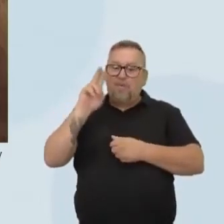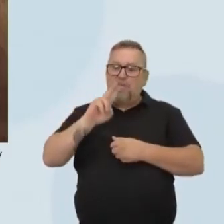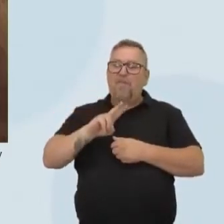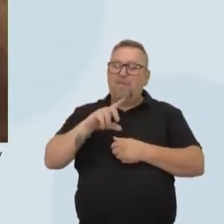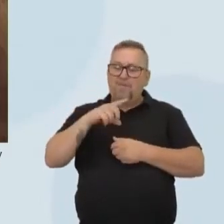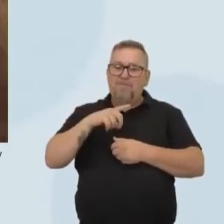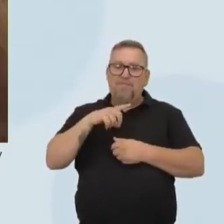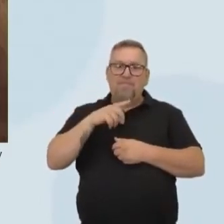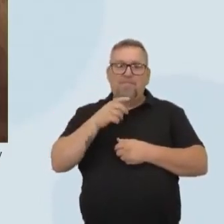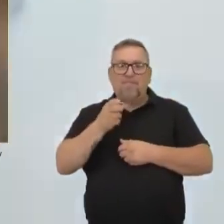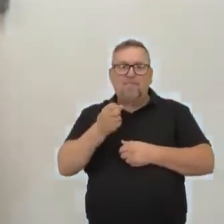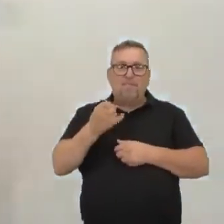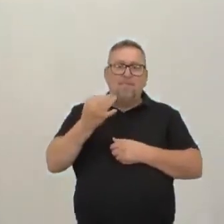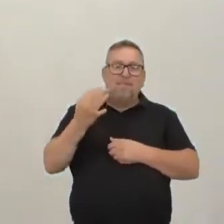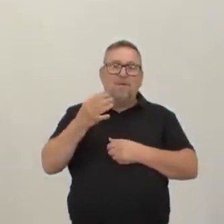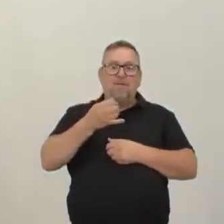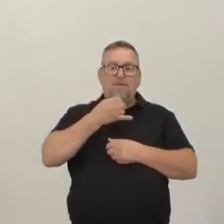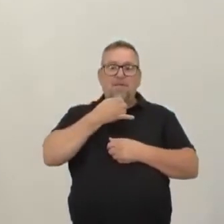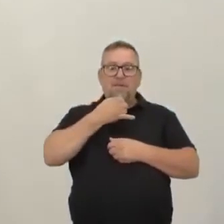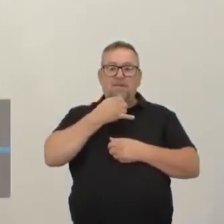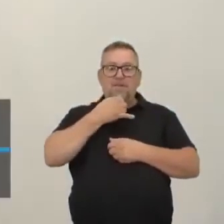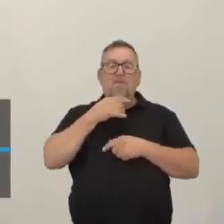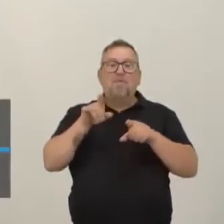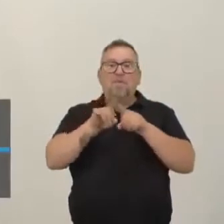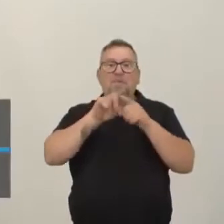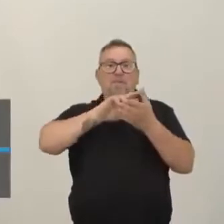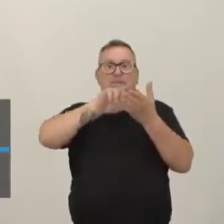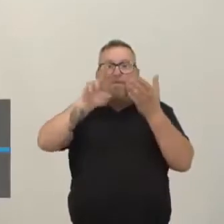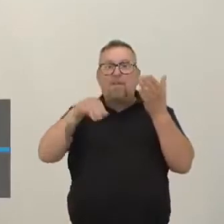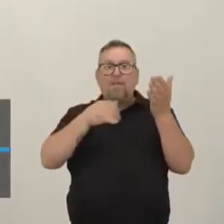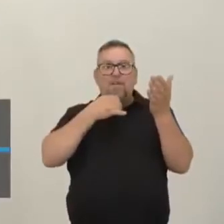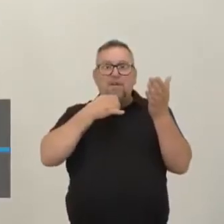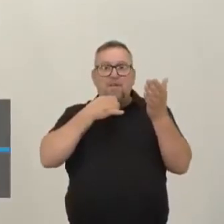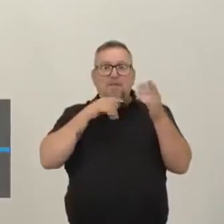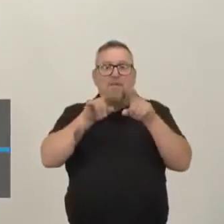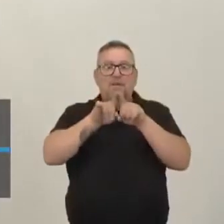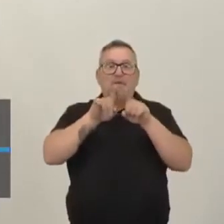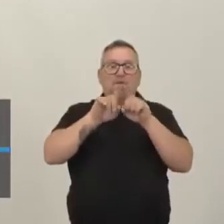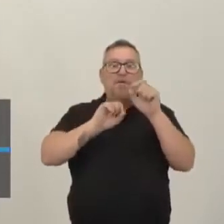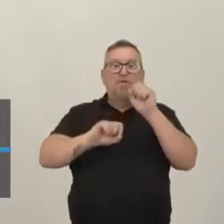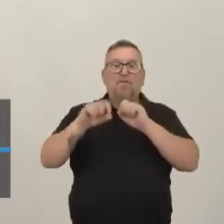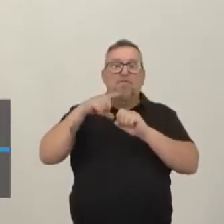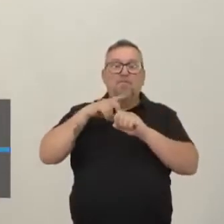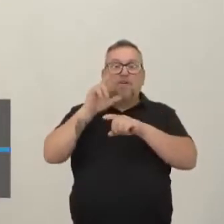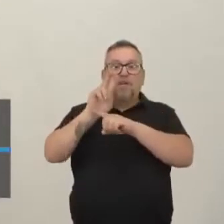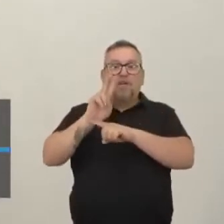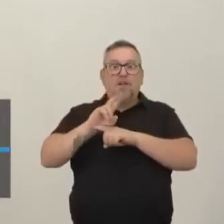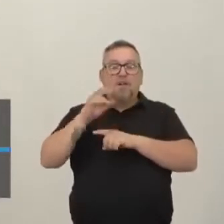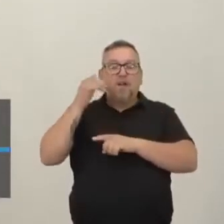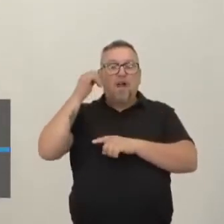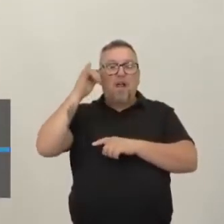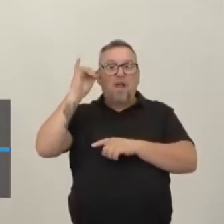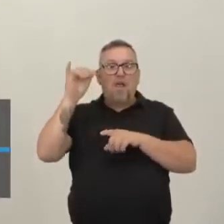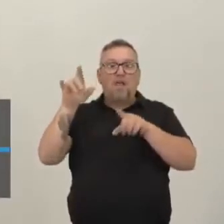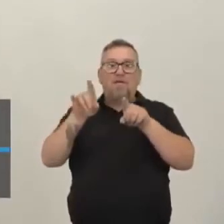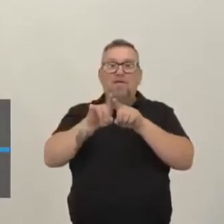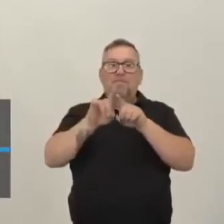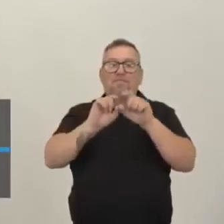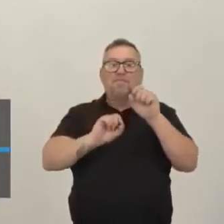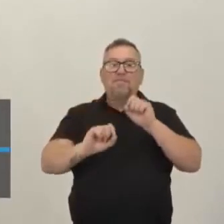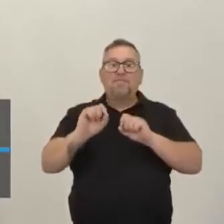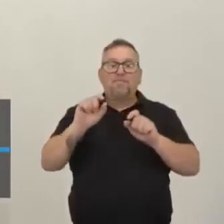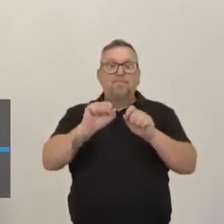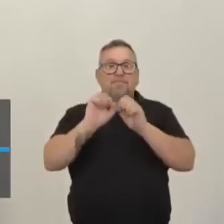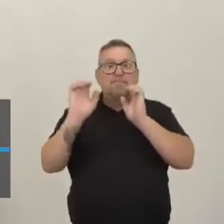né? A gente viu aí vários exemplos, Vários aí, tanto na parte de criação de animais, como também na parte de